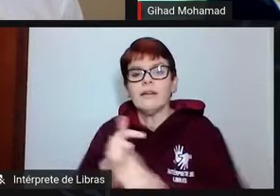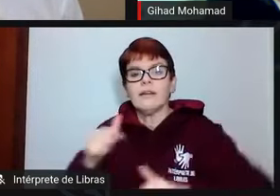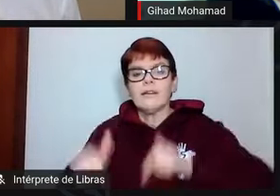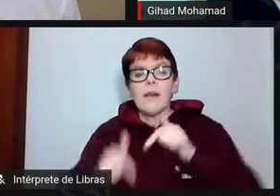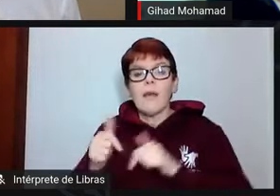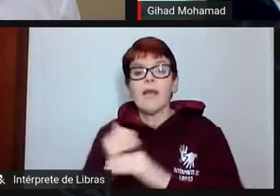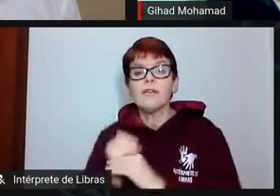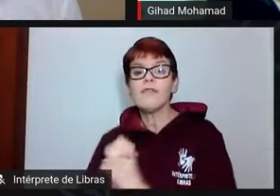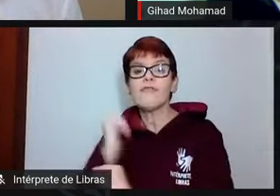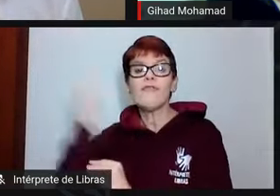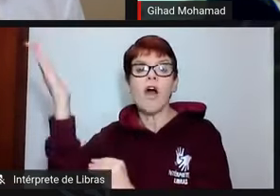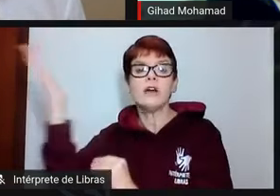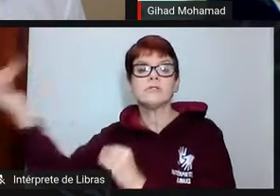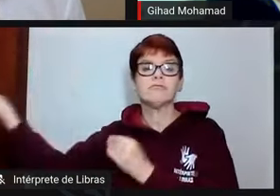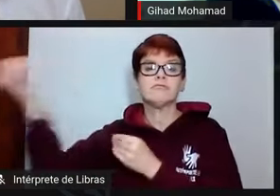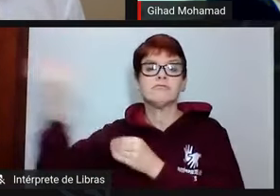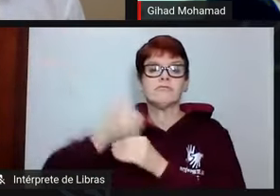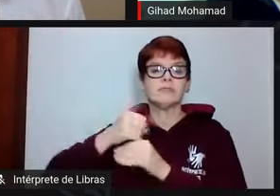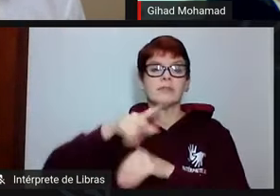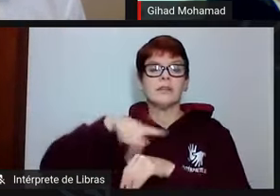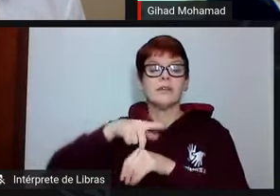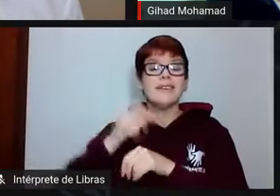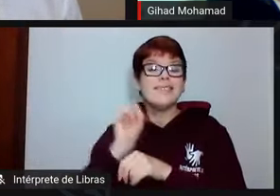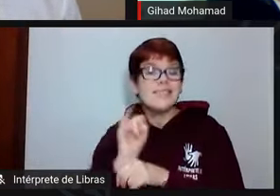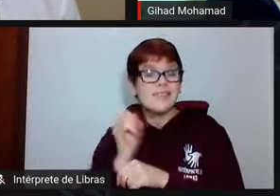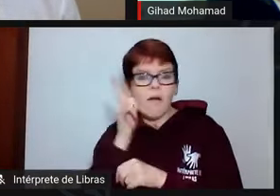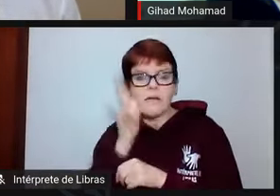aqueles que puderem e os que não puderem.